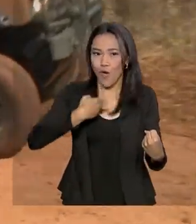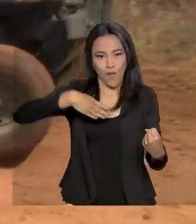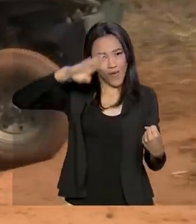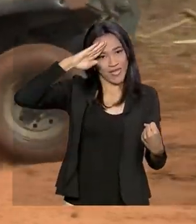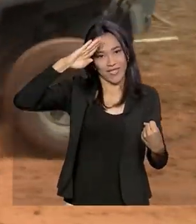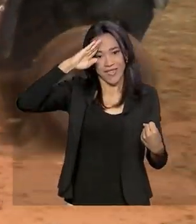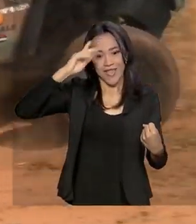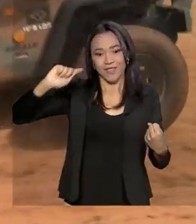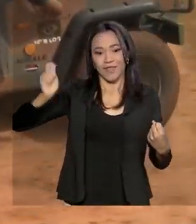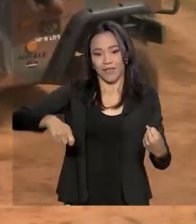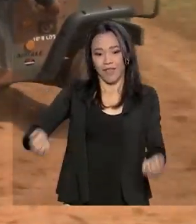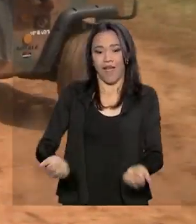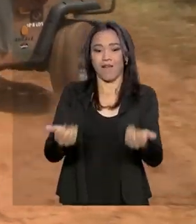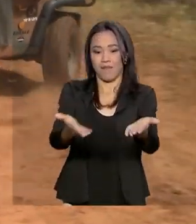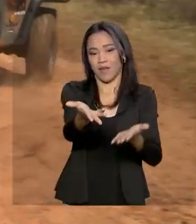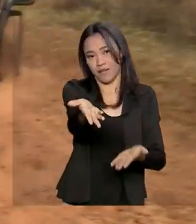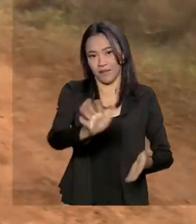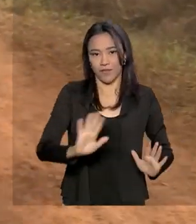poderia proporcionar.